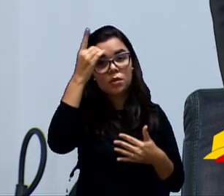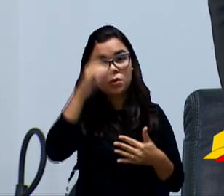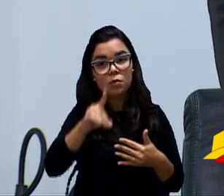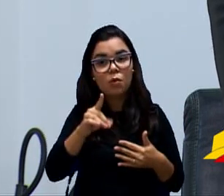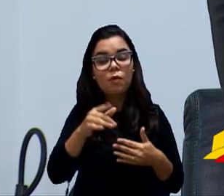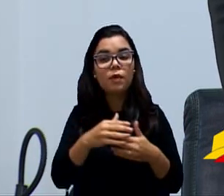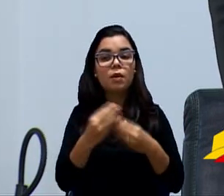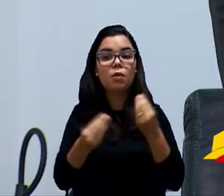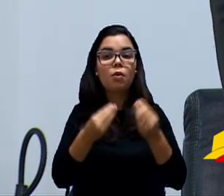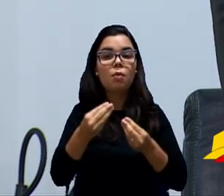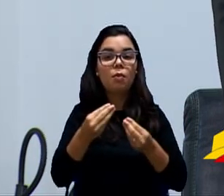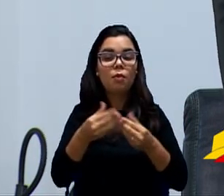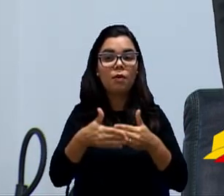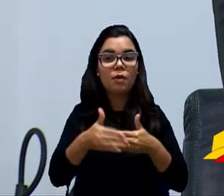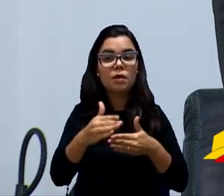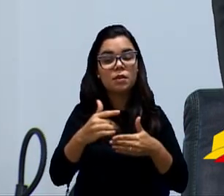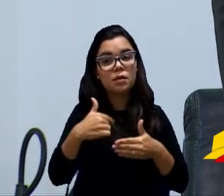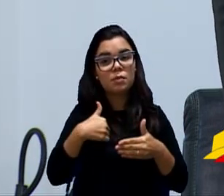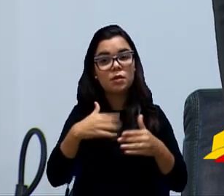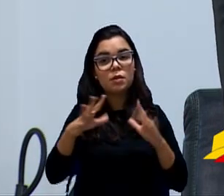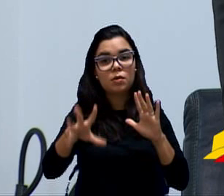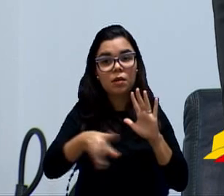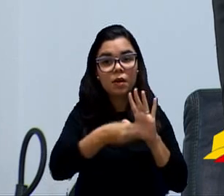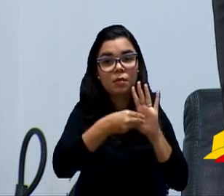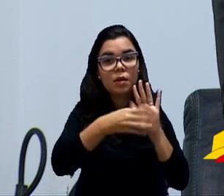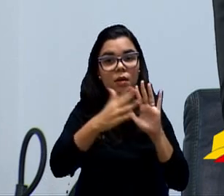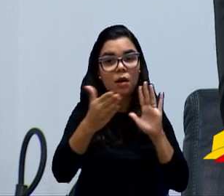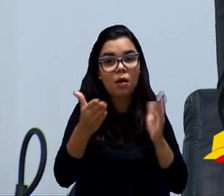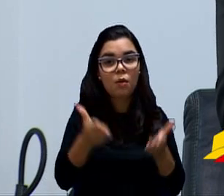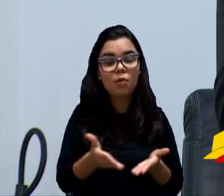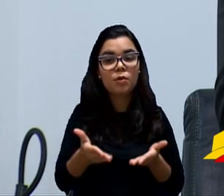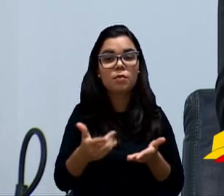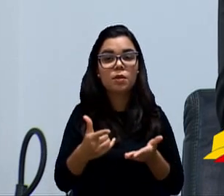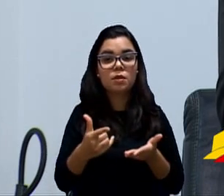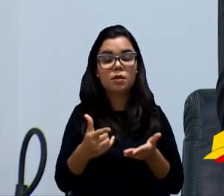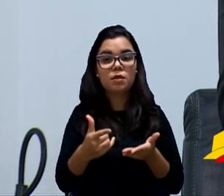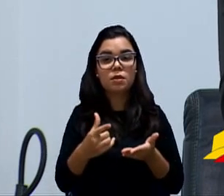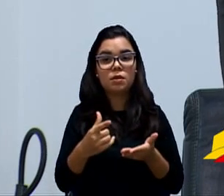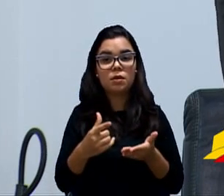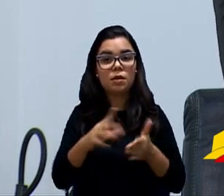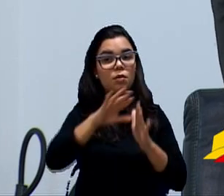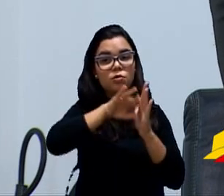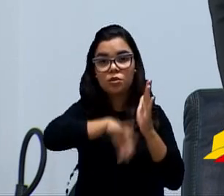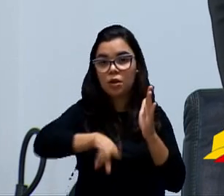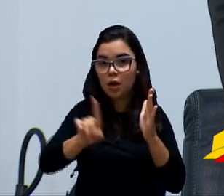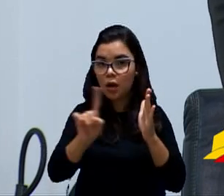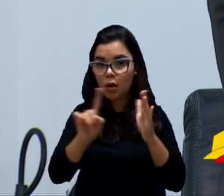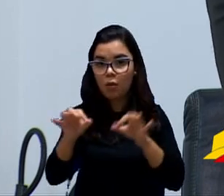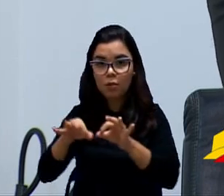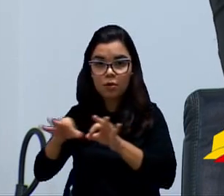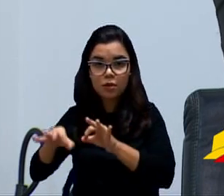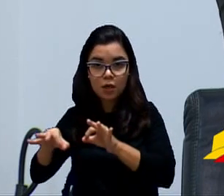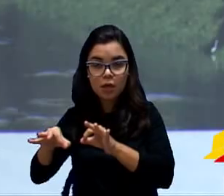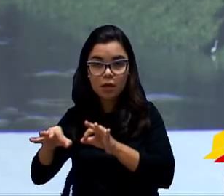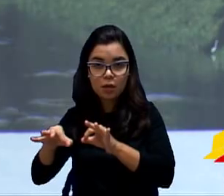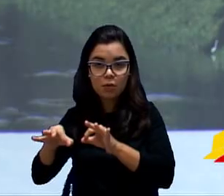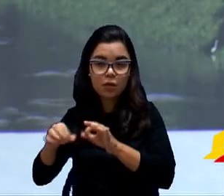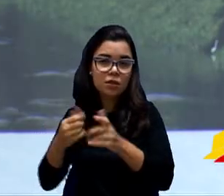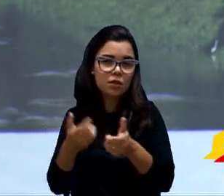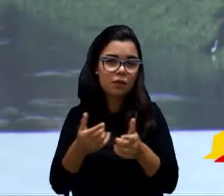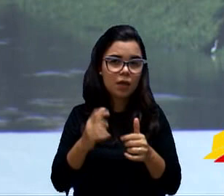hoje para a gente não retirar o projeto de pauta. Vai apresentar emenda? Aí a gente vai retirar e vai poder votar quinta-feira,